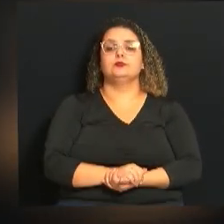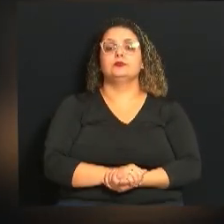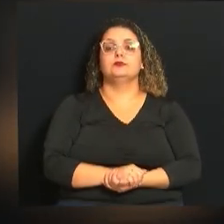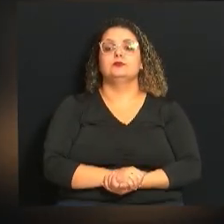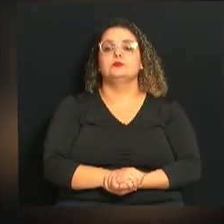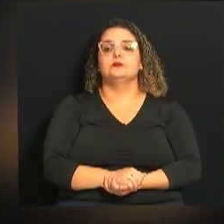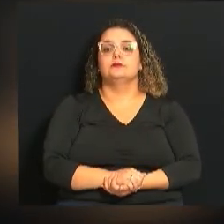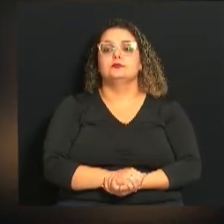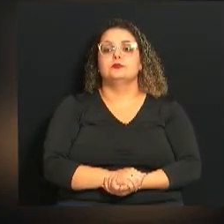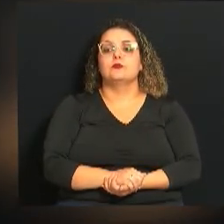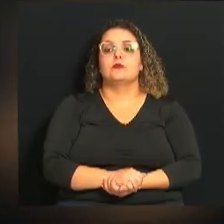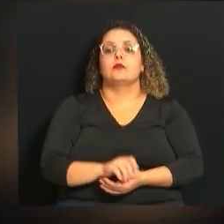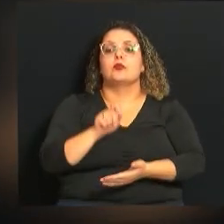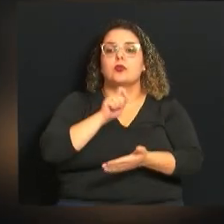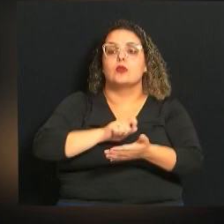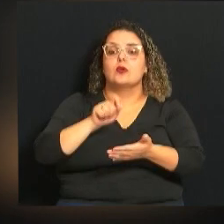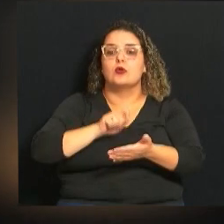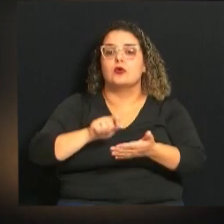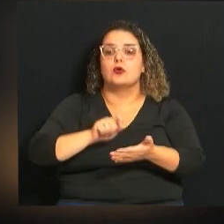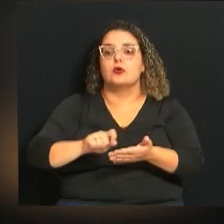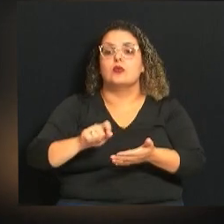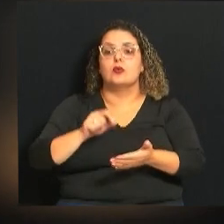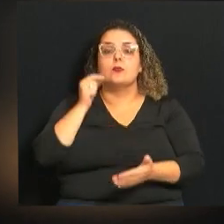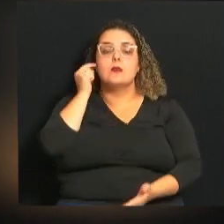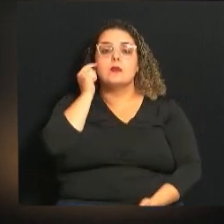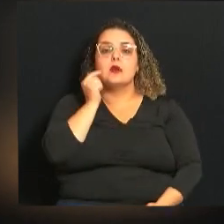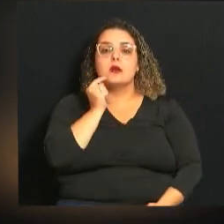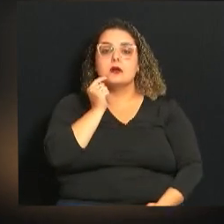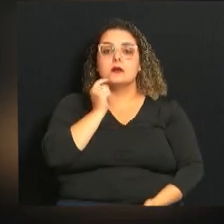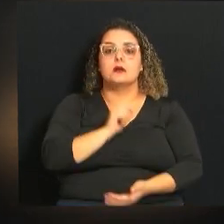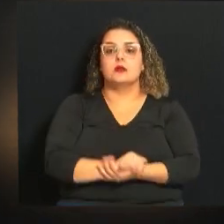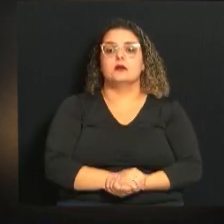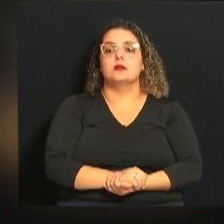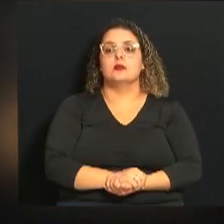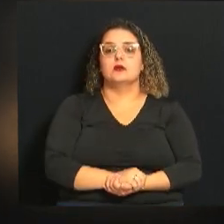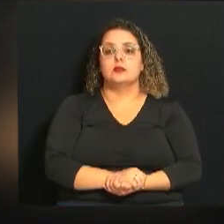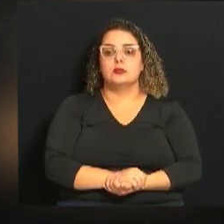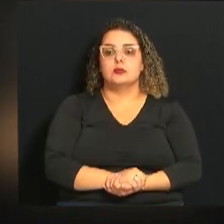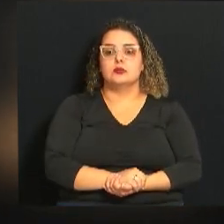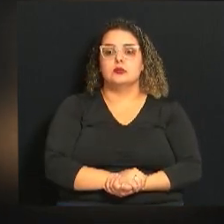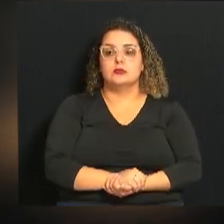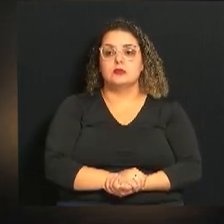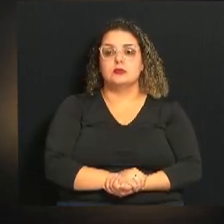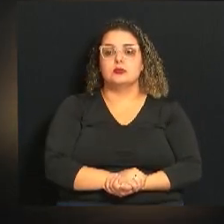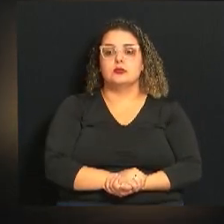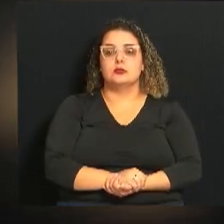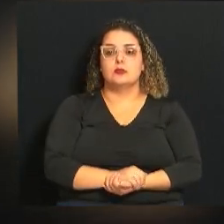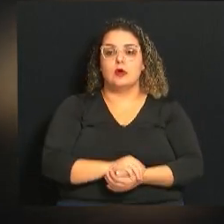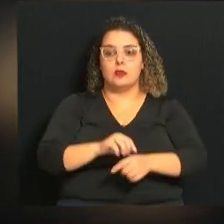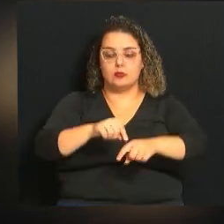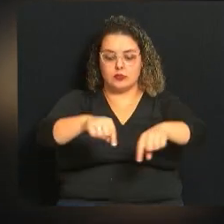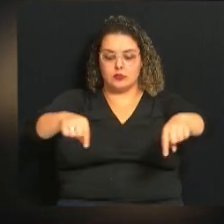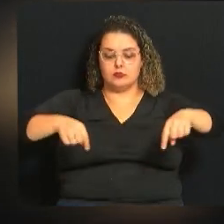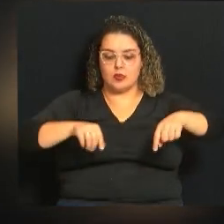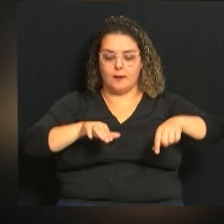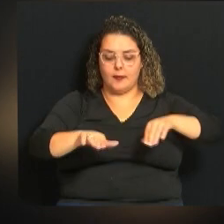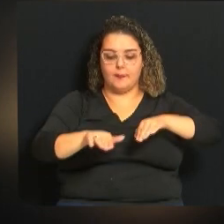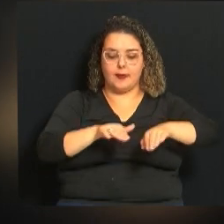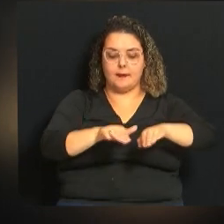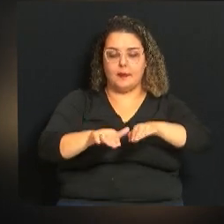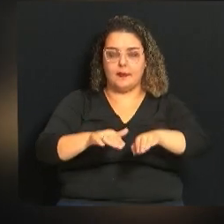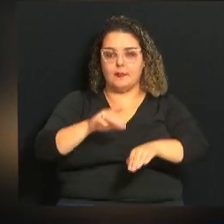processo 234-234, de autoria do vereador Marcelo Silva, que dispõe sobre a gratuidade de